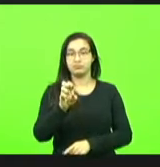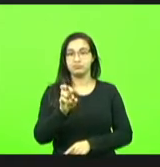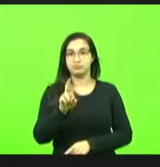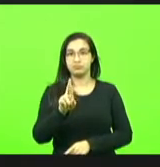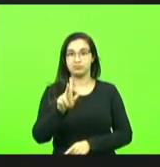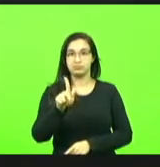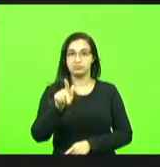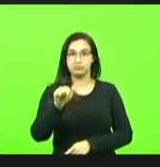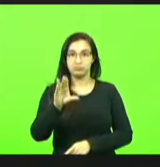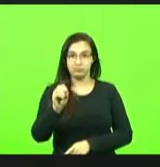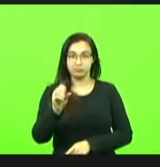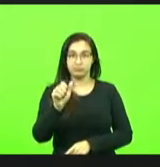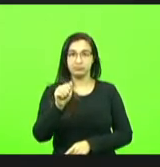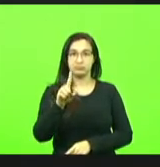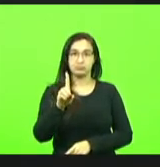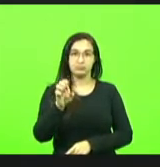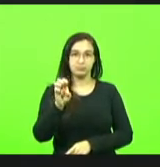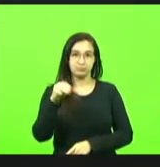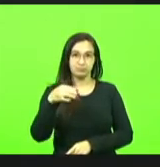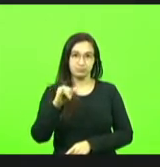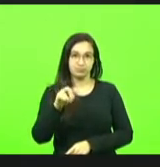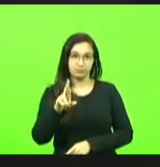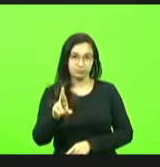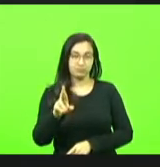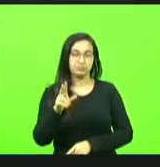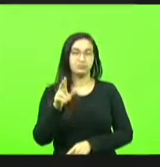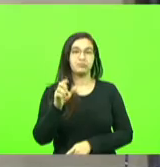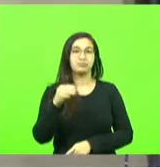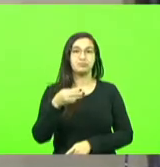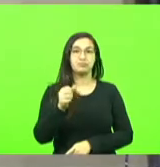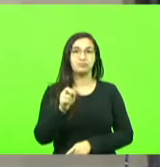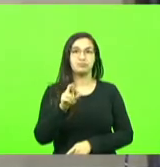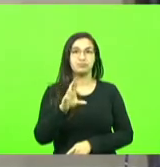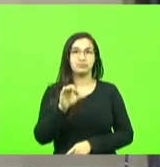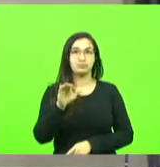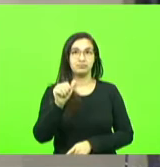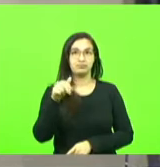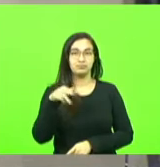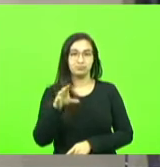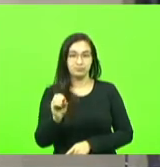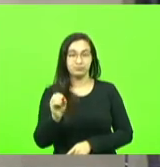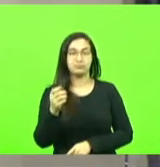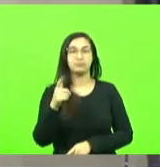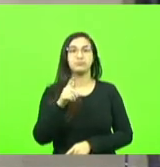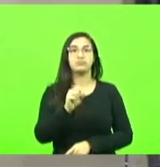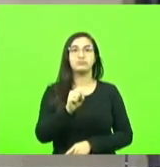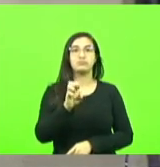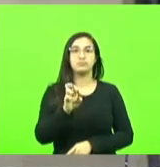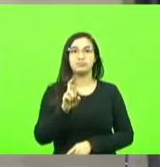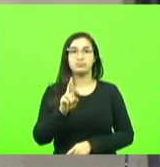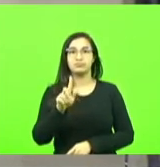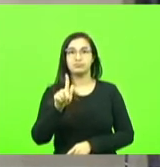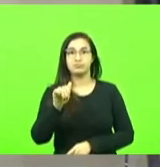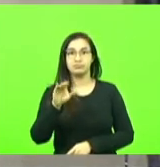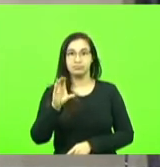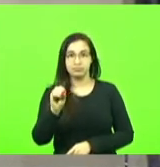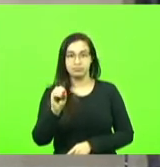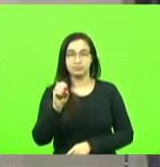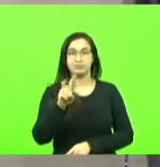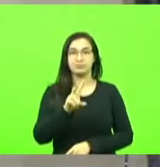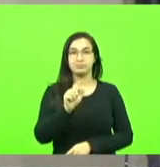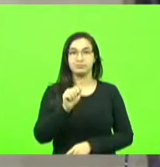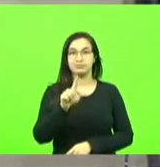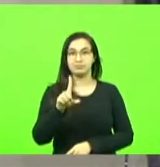Messadri o Marciano o Edson Bevenuti o Sérgio o Valdir dos Santos o seu